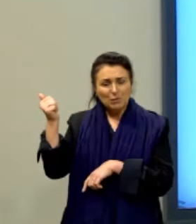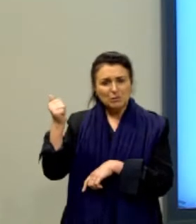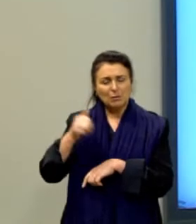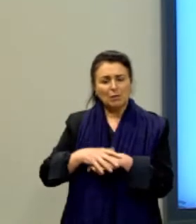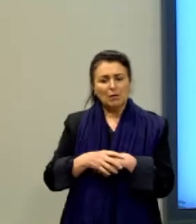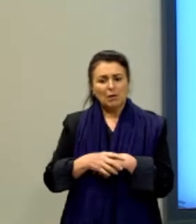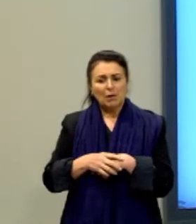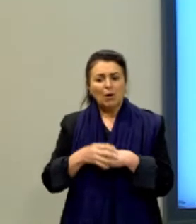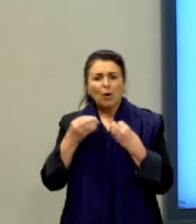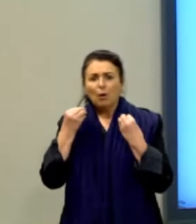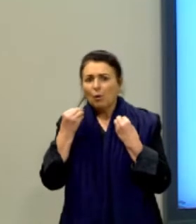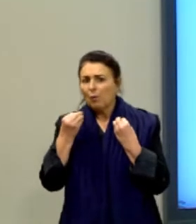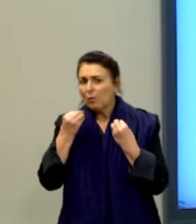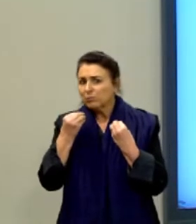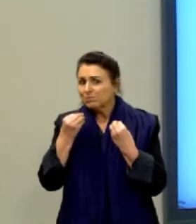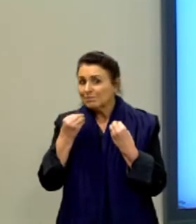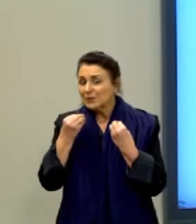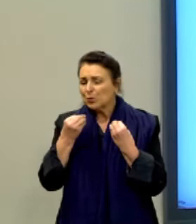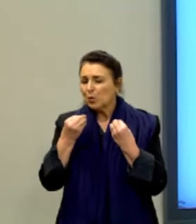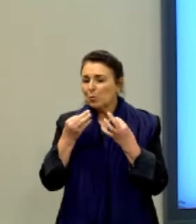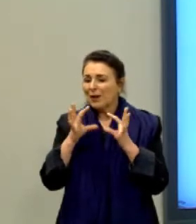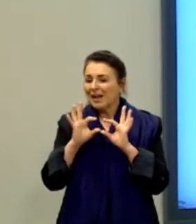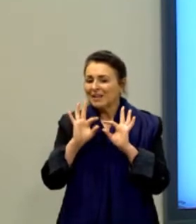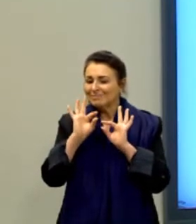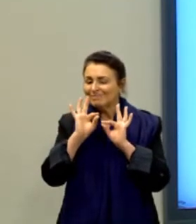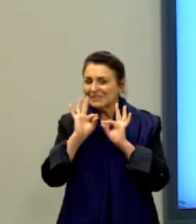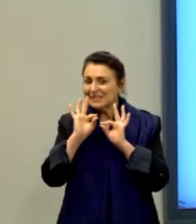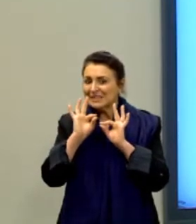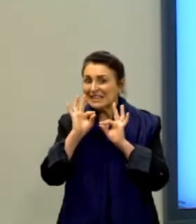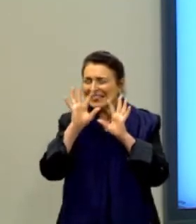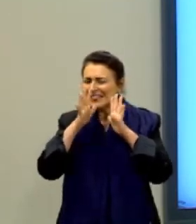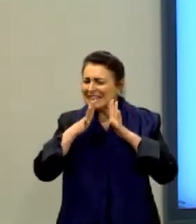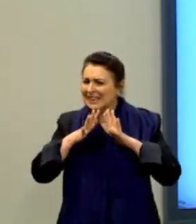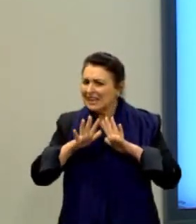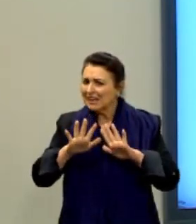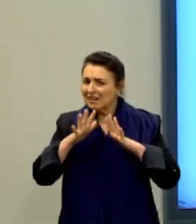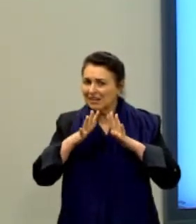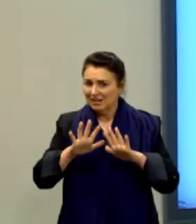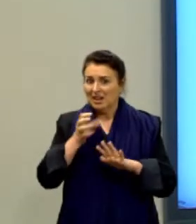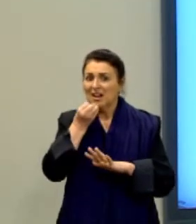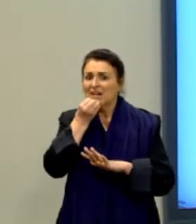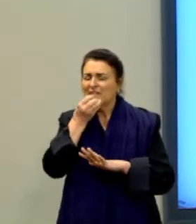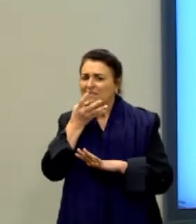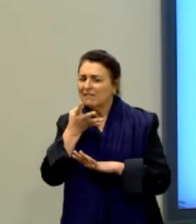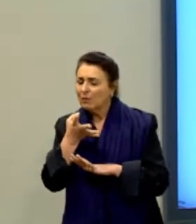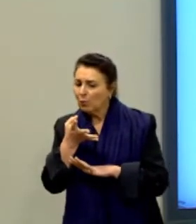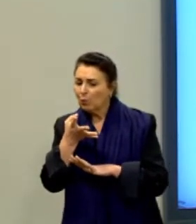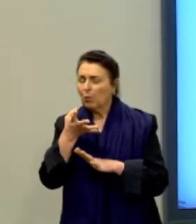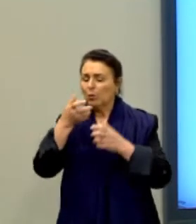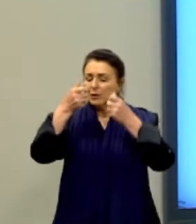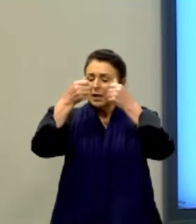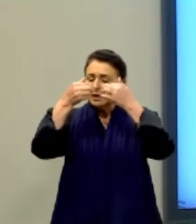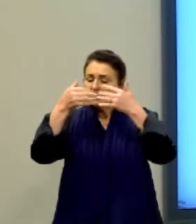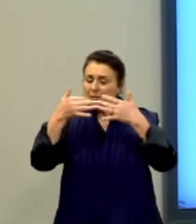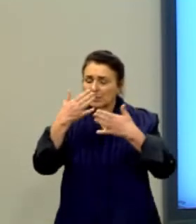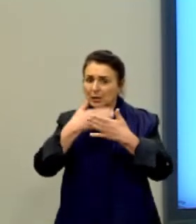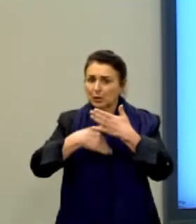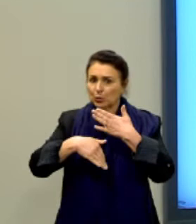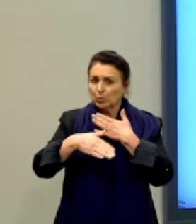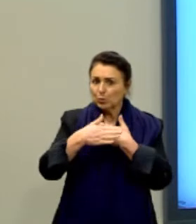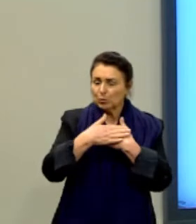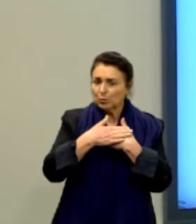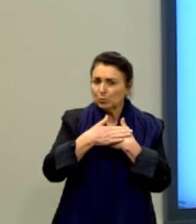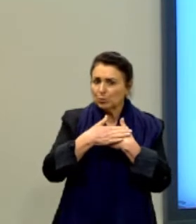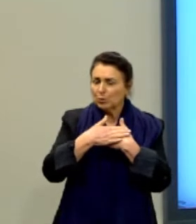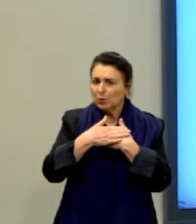sutil essa questão, tá? Vou tentar explicar para vocês. Ela coloca todo o conto aqui, a explicação dele e ela vai